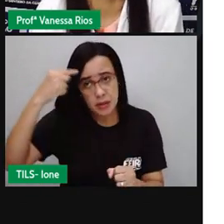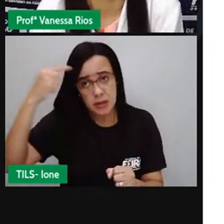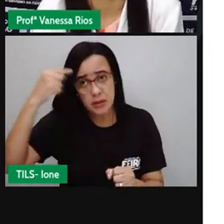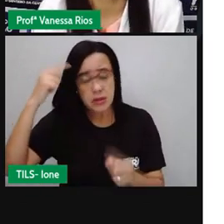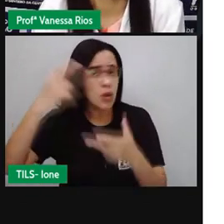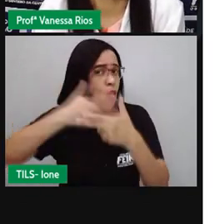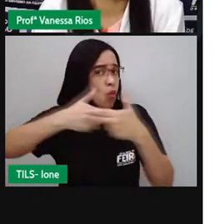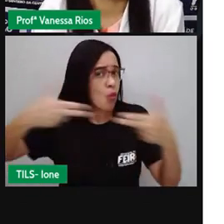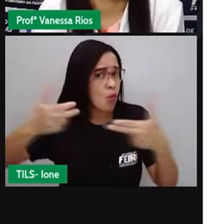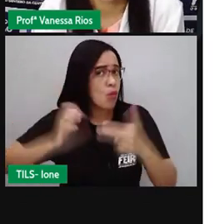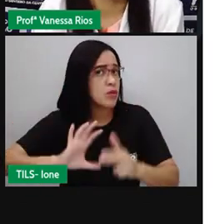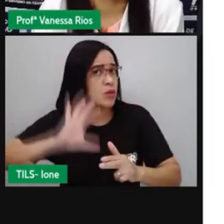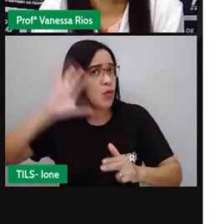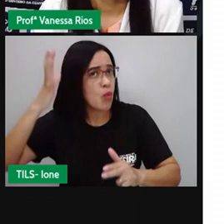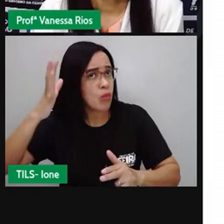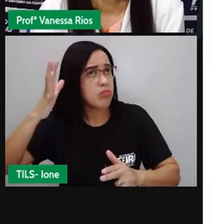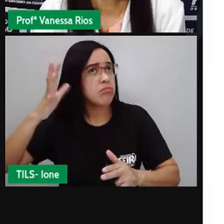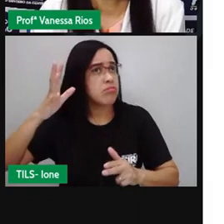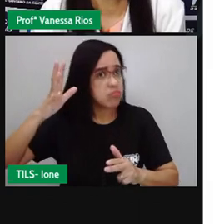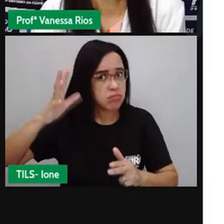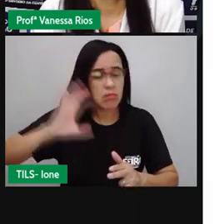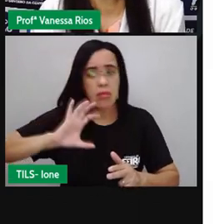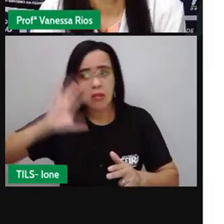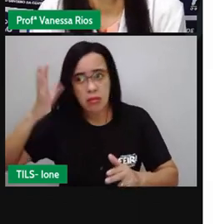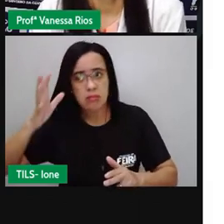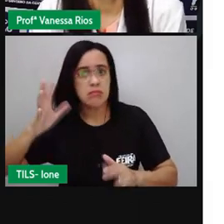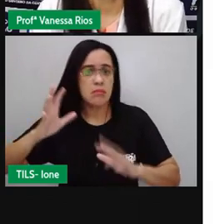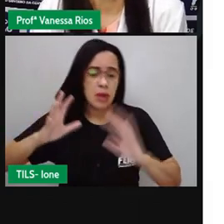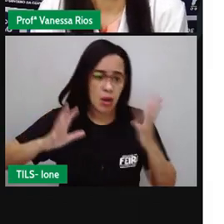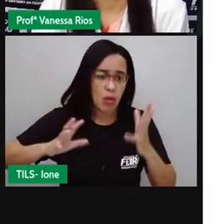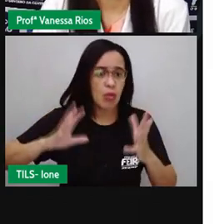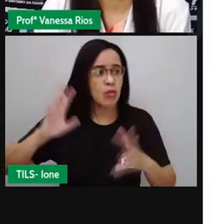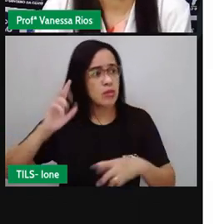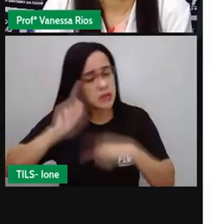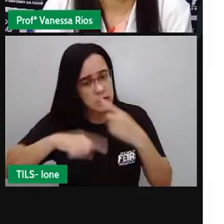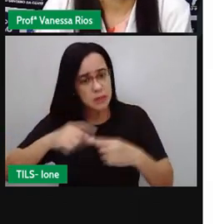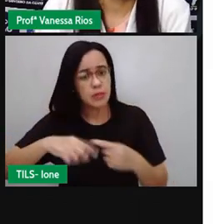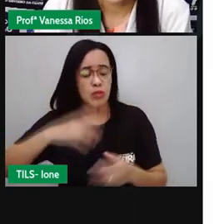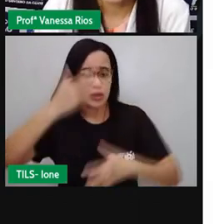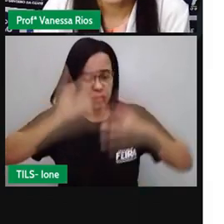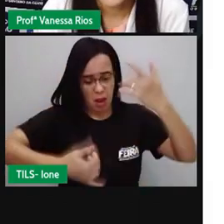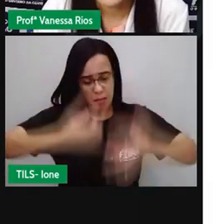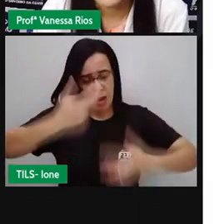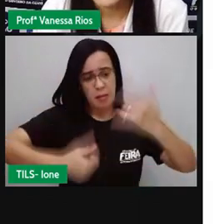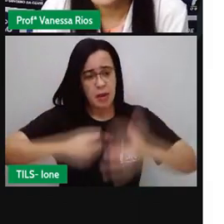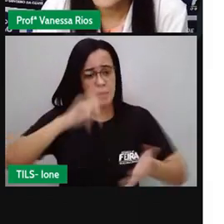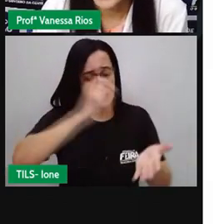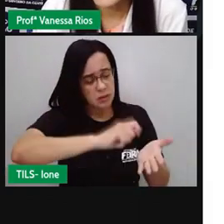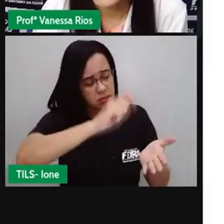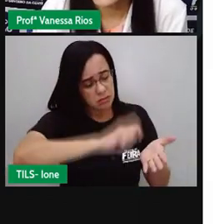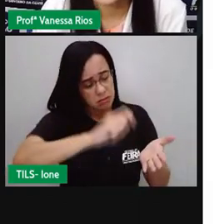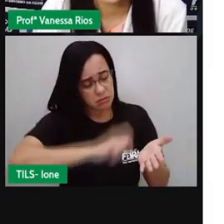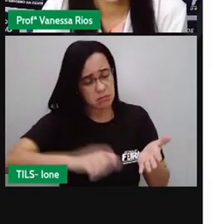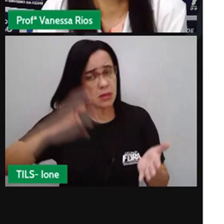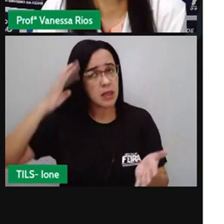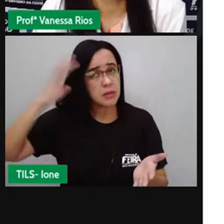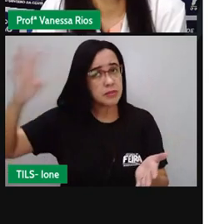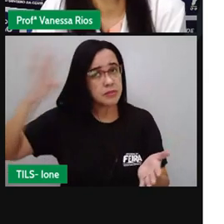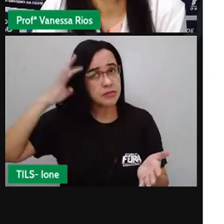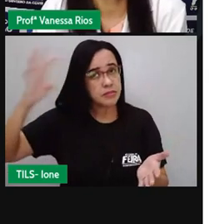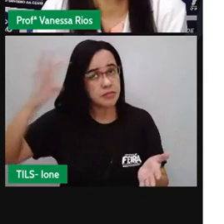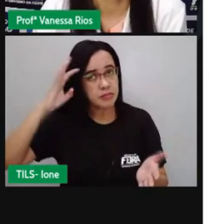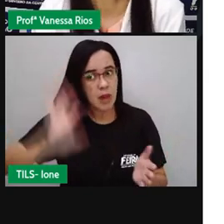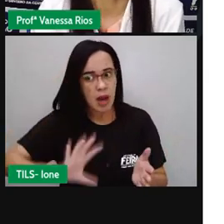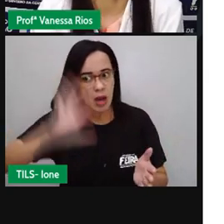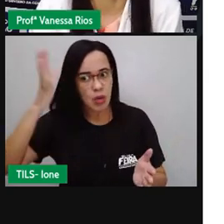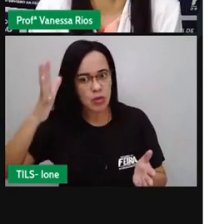fato e contarem esse fato de uma forma que esse fato expresse a reflexão ou a crítica a algo que